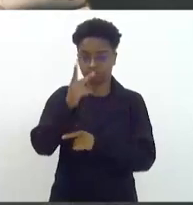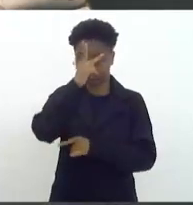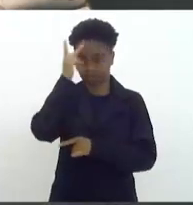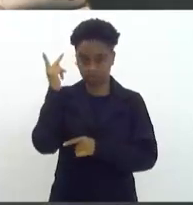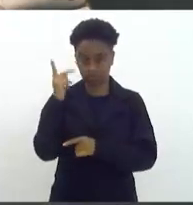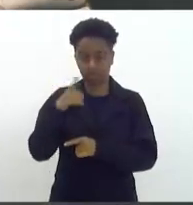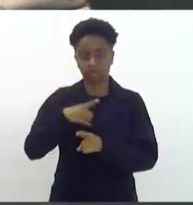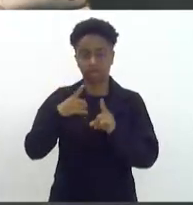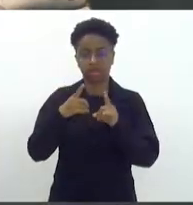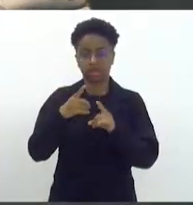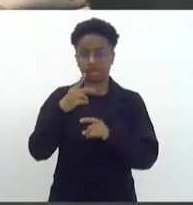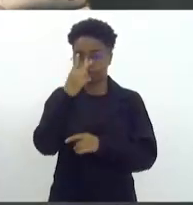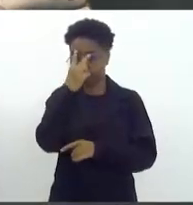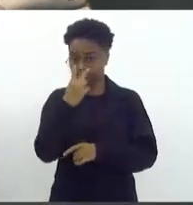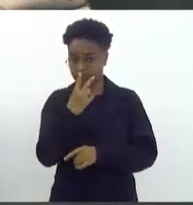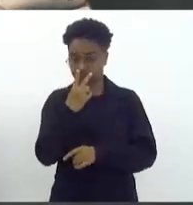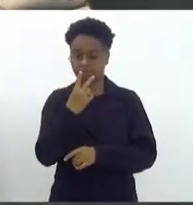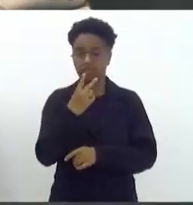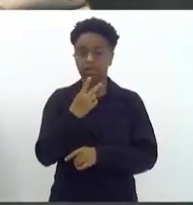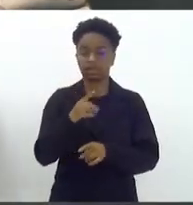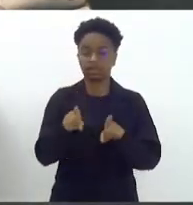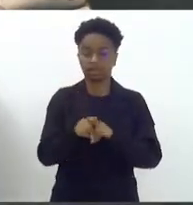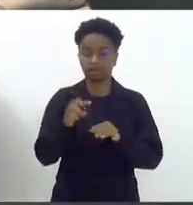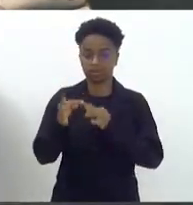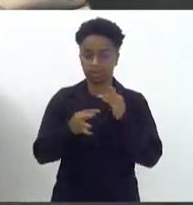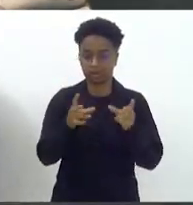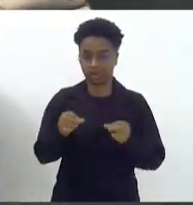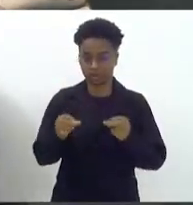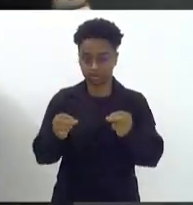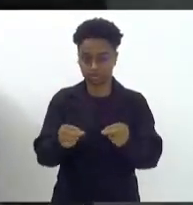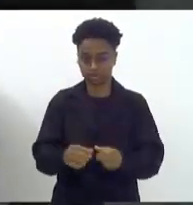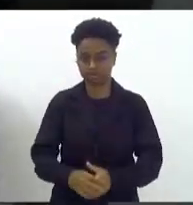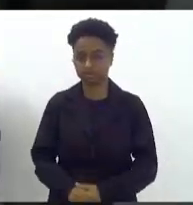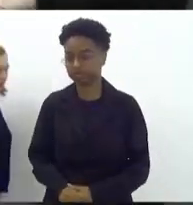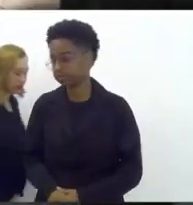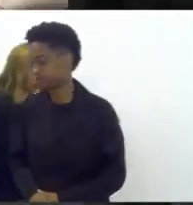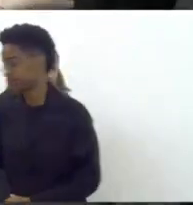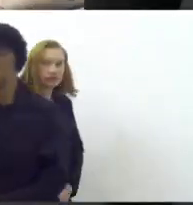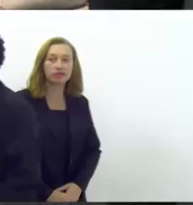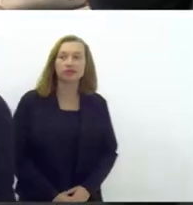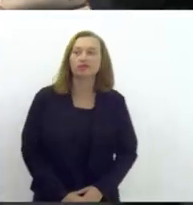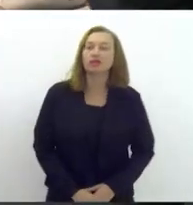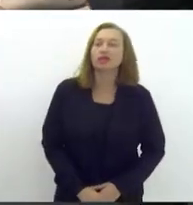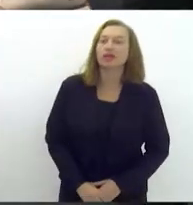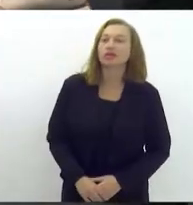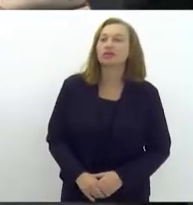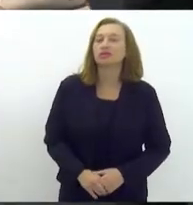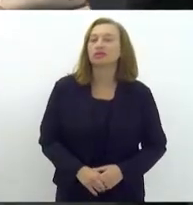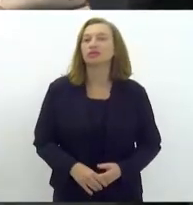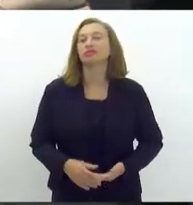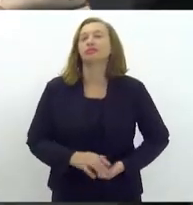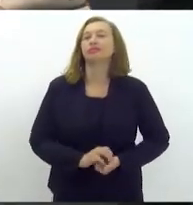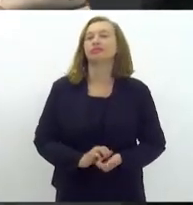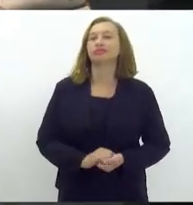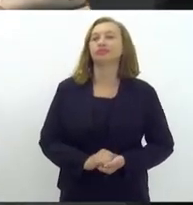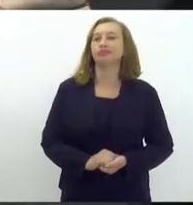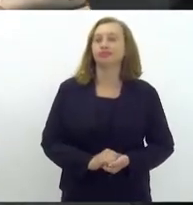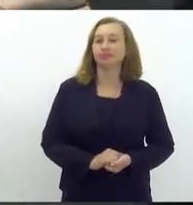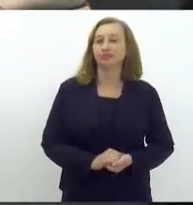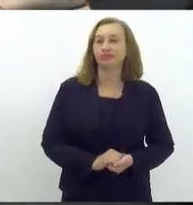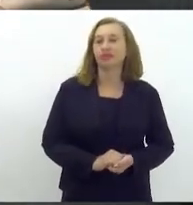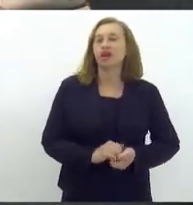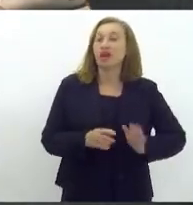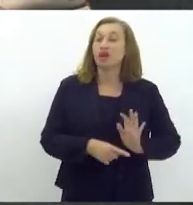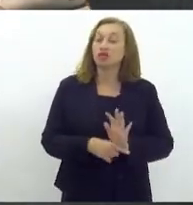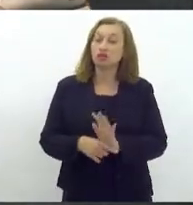com deficiência visual para tratamento de câncer e fazem o auxílio de diversos casos